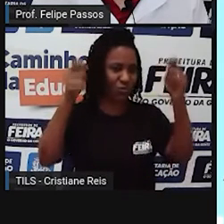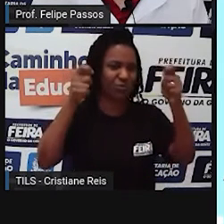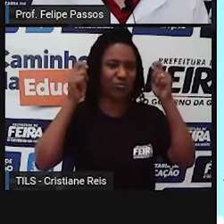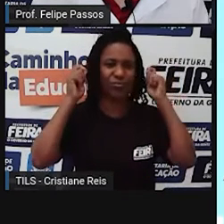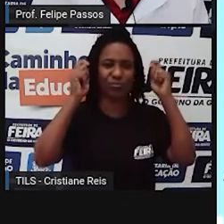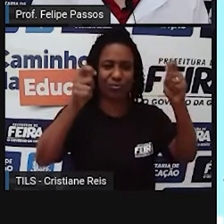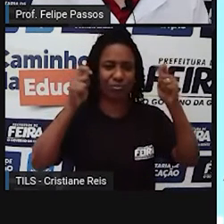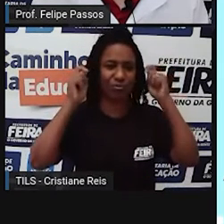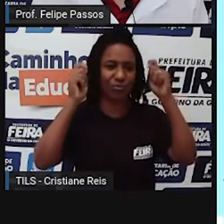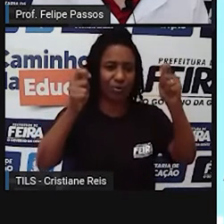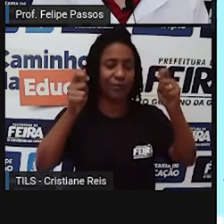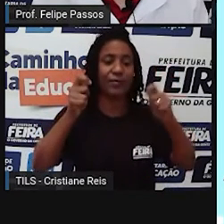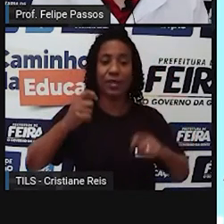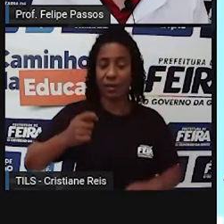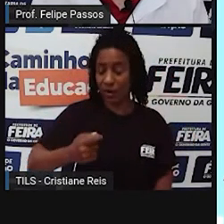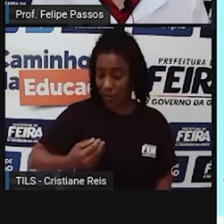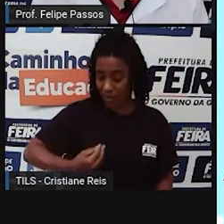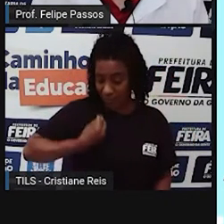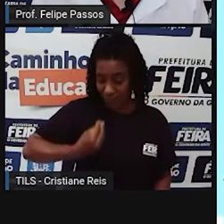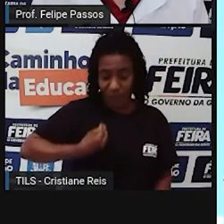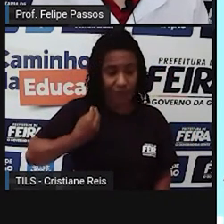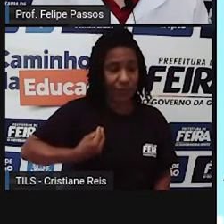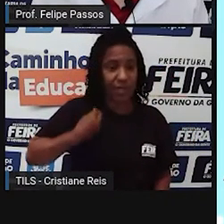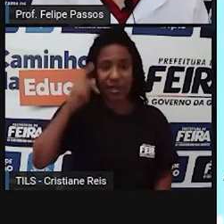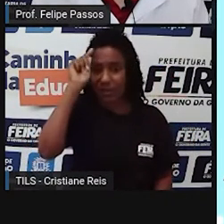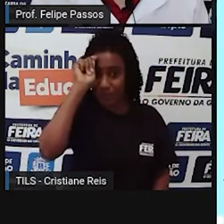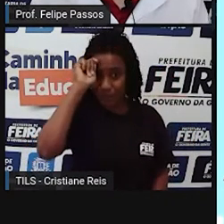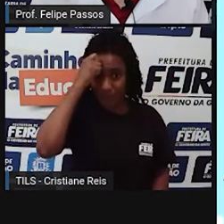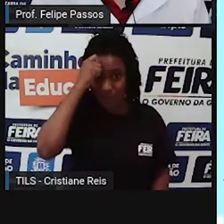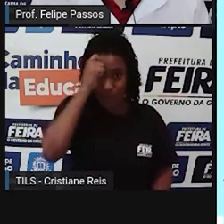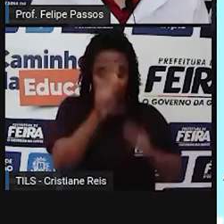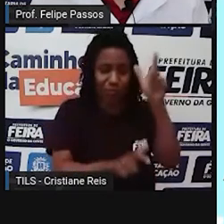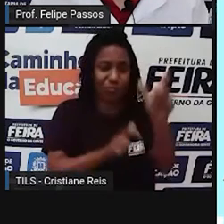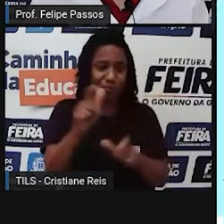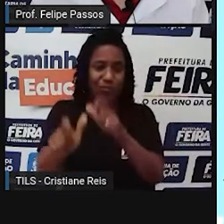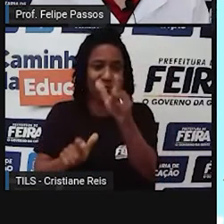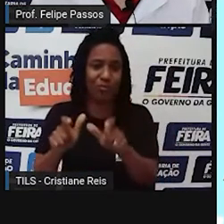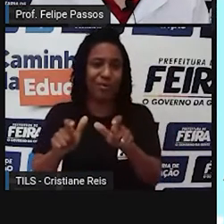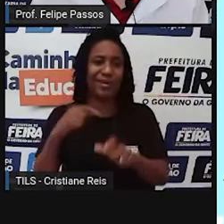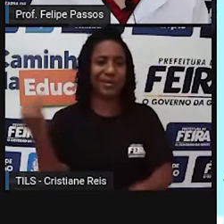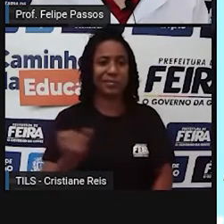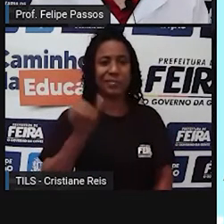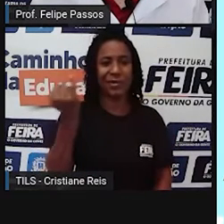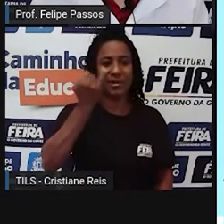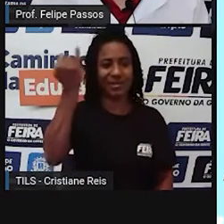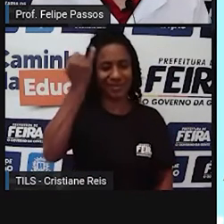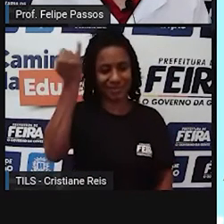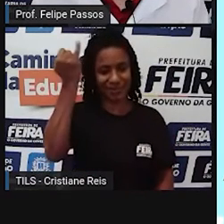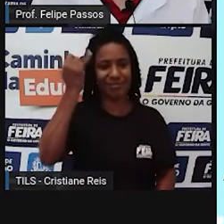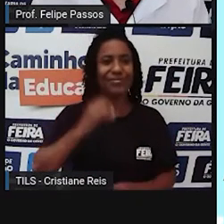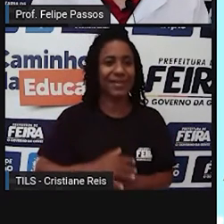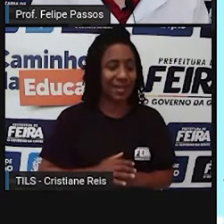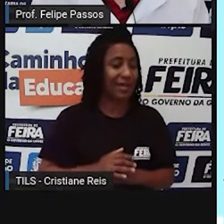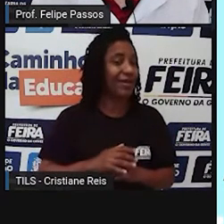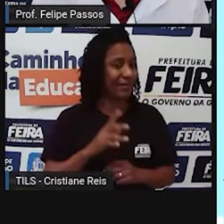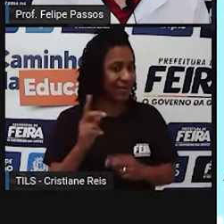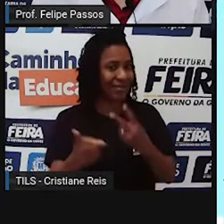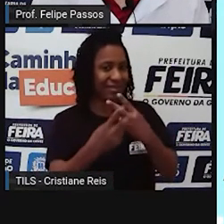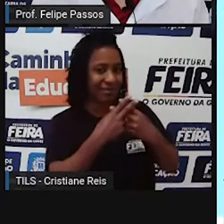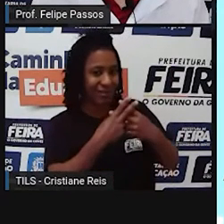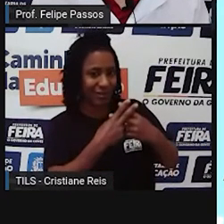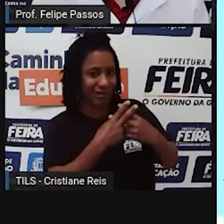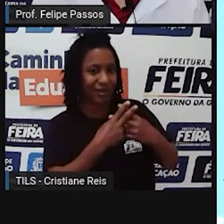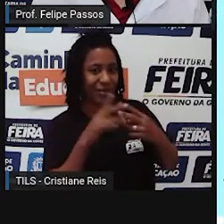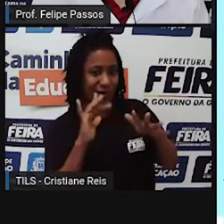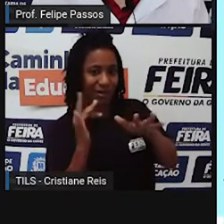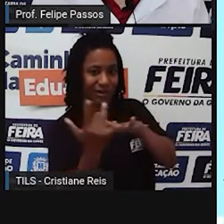inglês para Vidas Negras Importam. Por isso que muita gente vê uma hashtag em uma rede social Vidas Negras Importam, porque